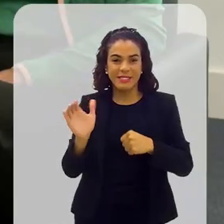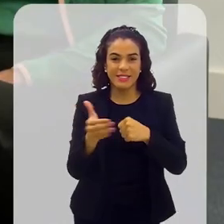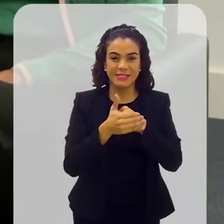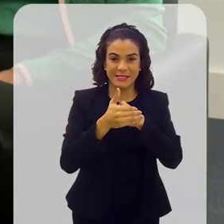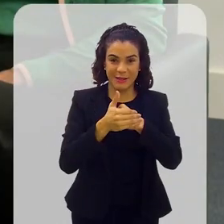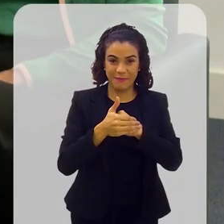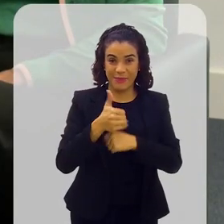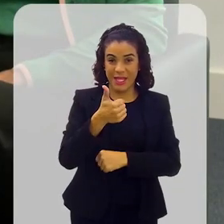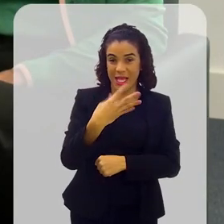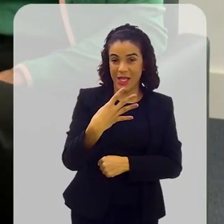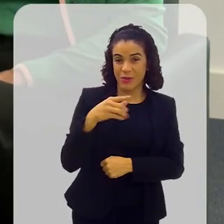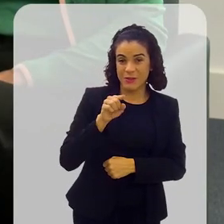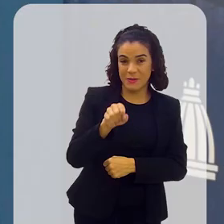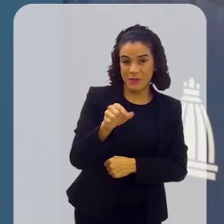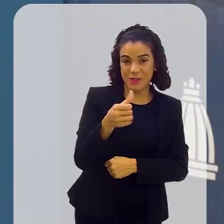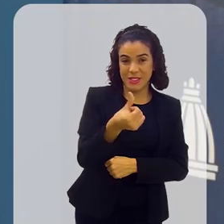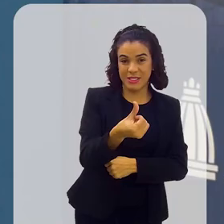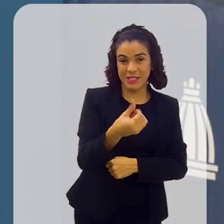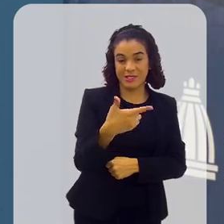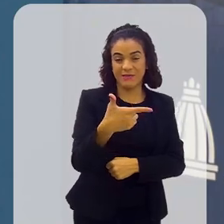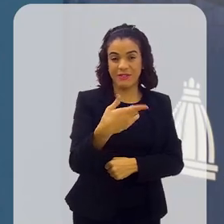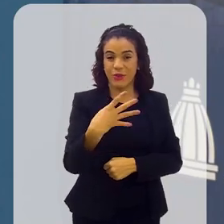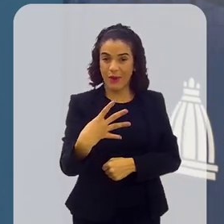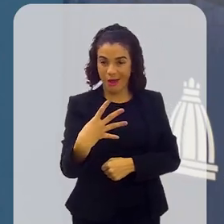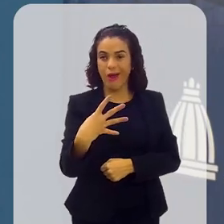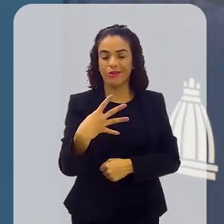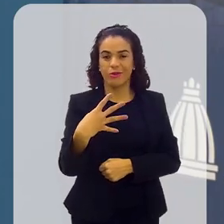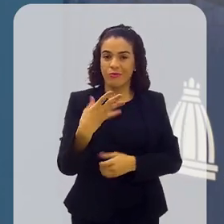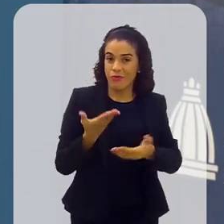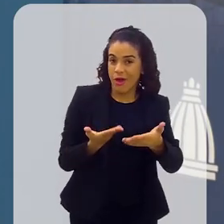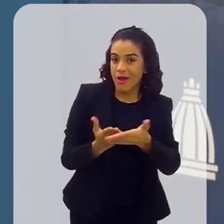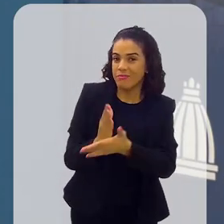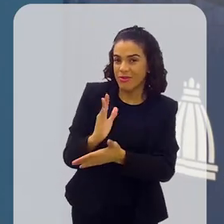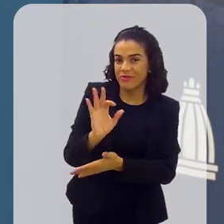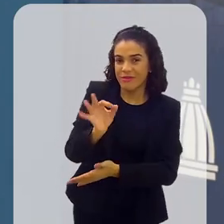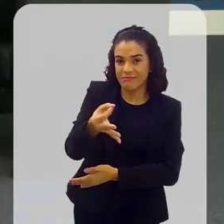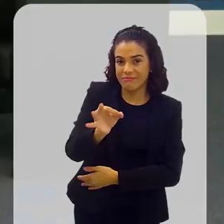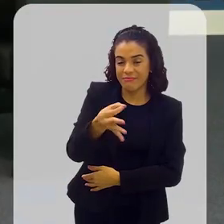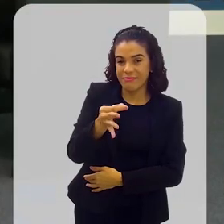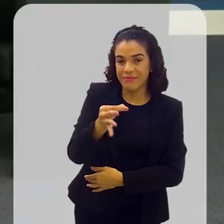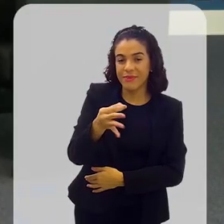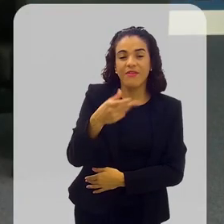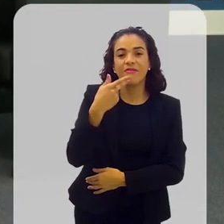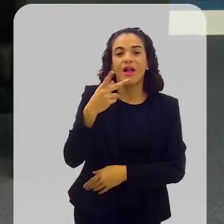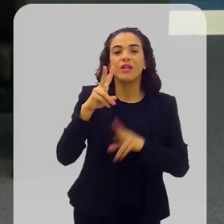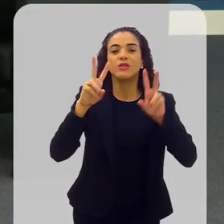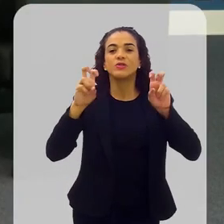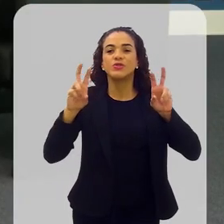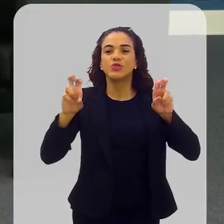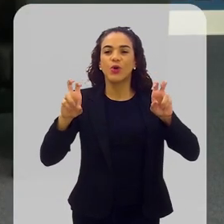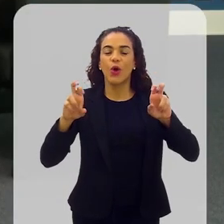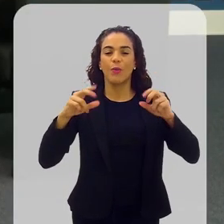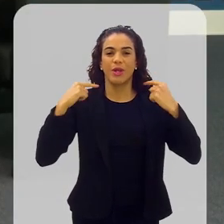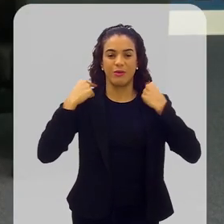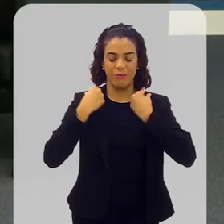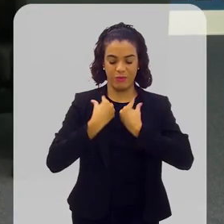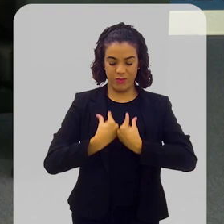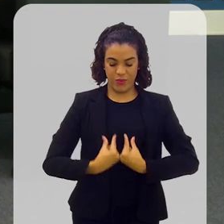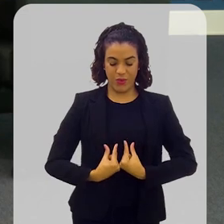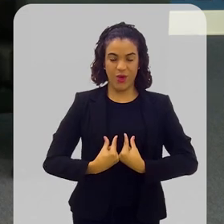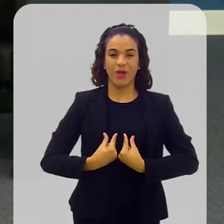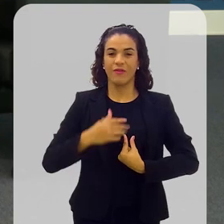Não é isso? É a lei 14.624, recentemente aprovada, que fala do cordão de